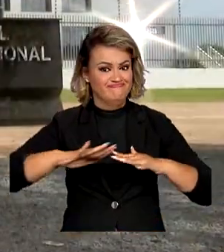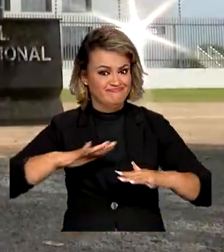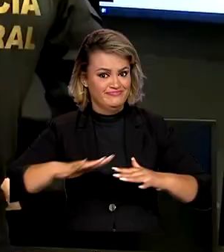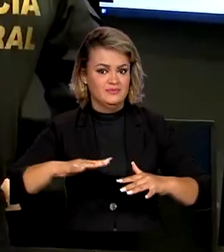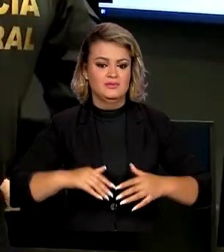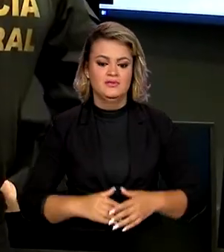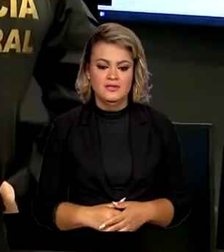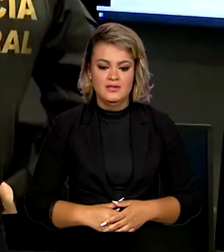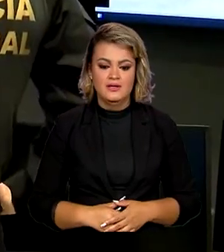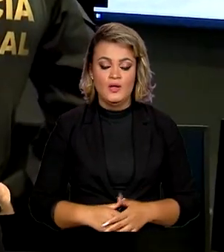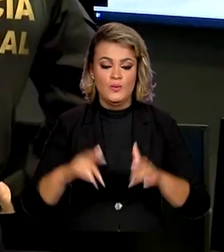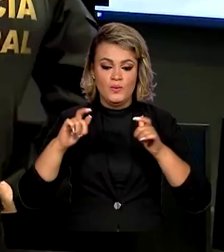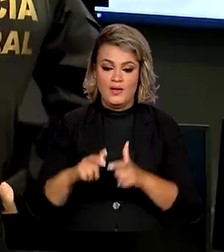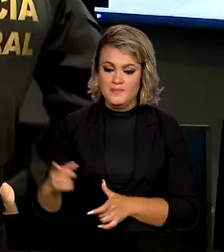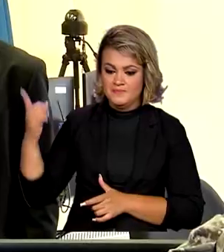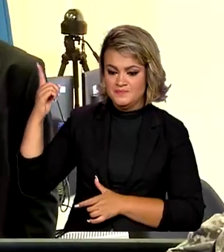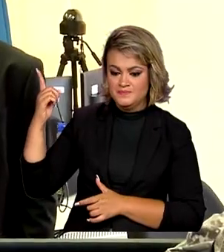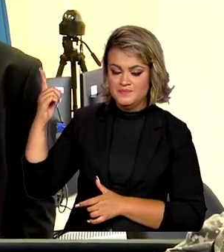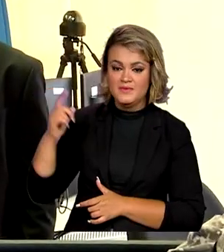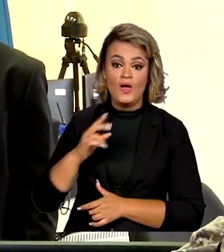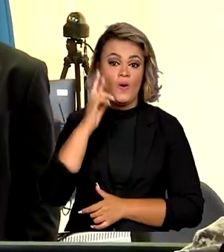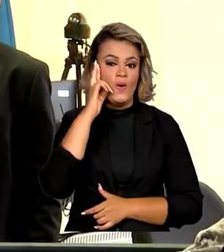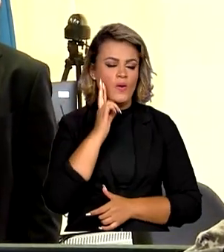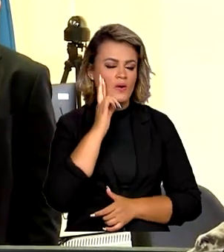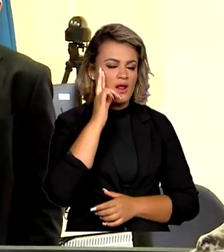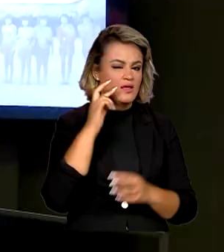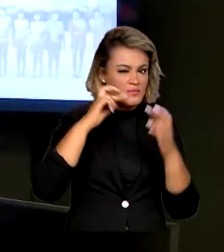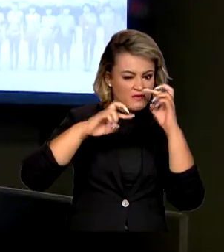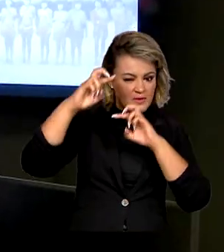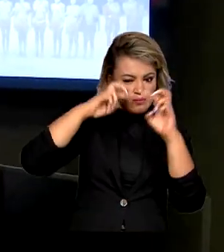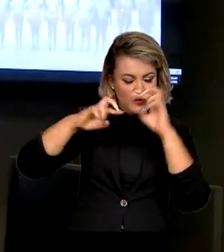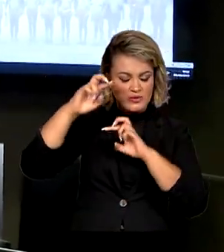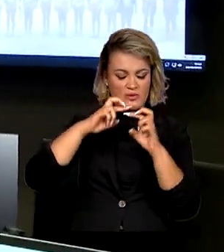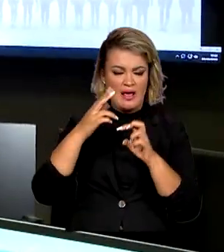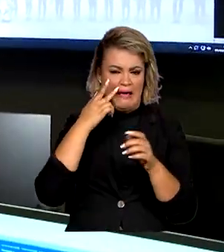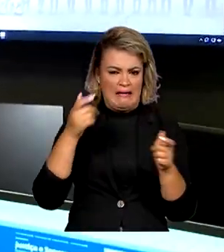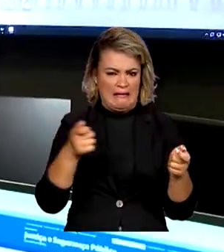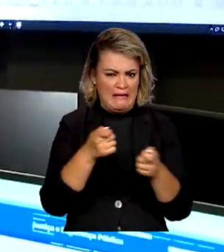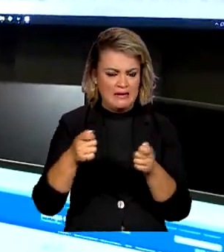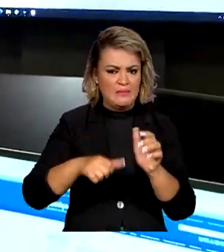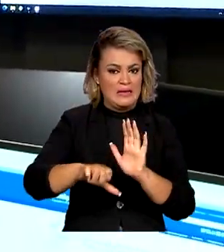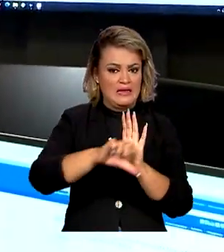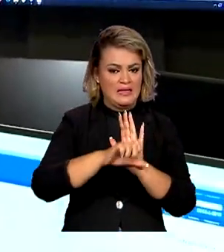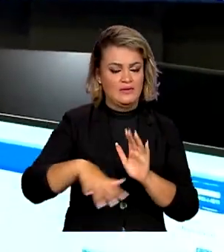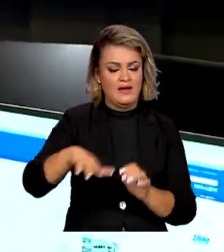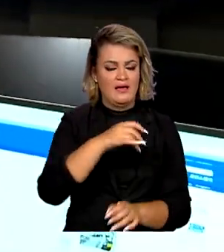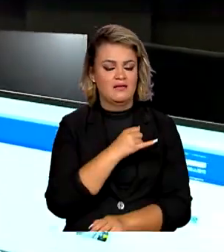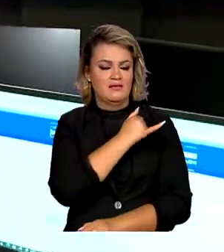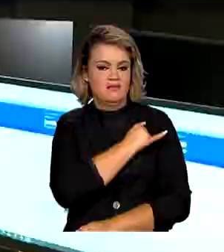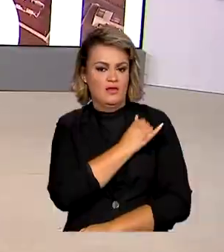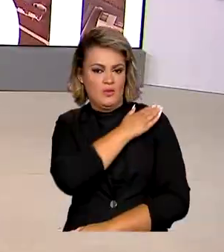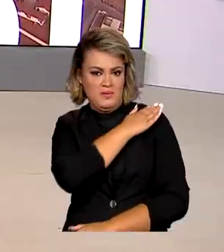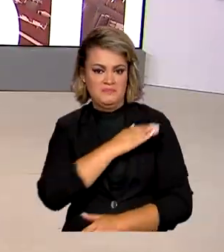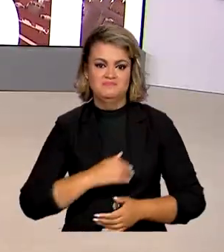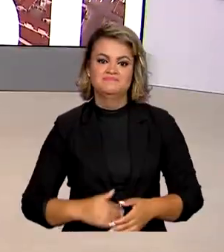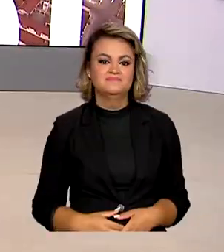Centro de Comando e Controle em Roraima vai monitorar o garimpo ilegal na terra Yanomami.